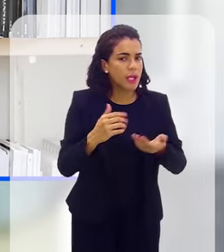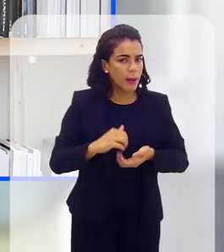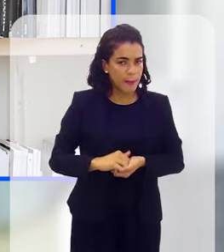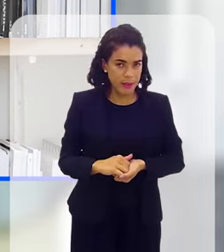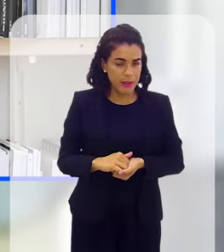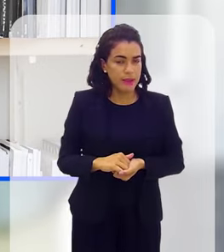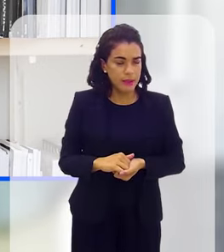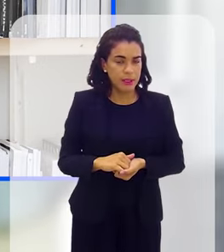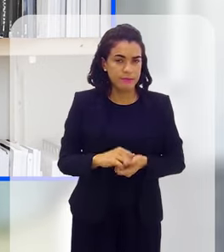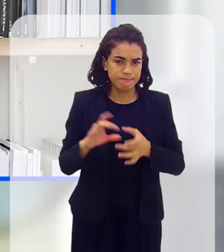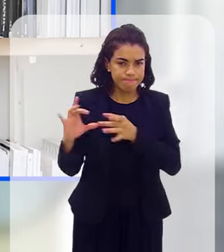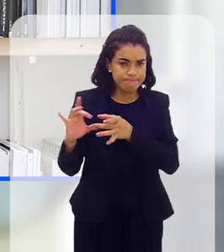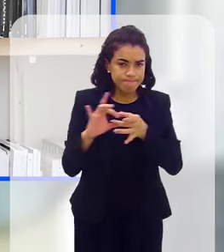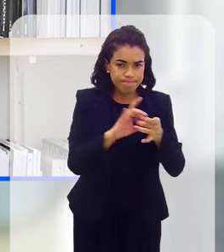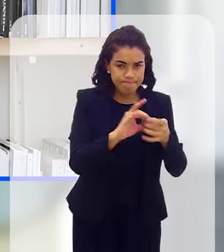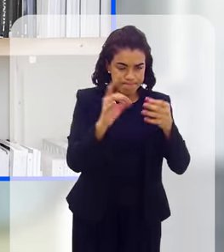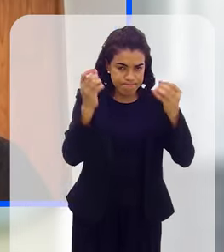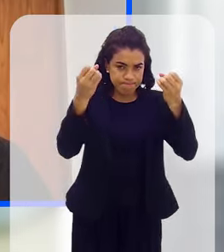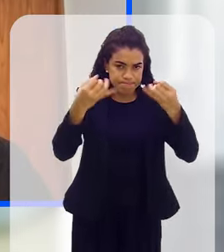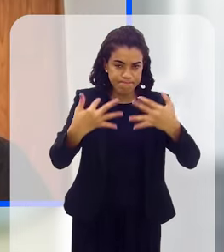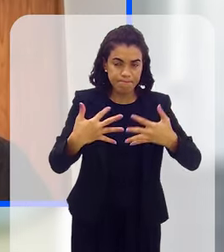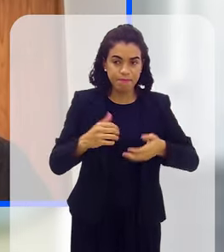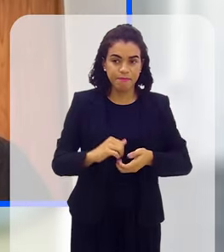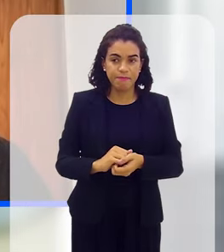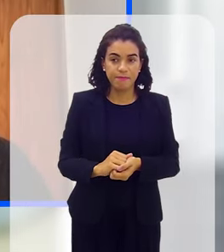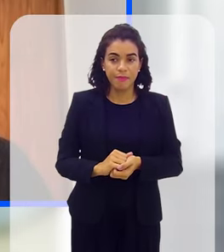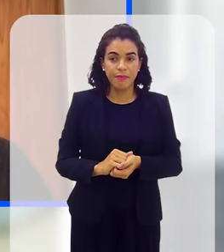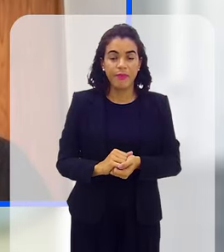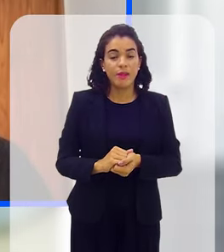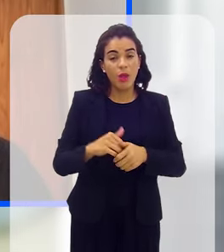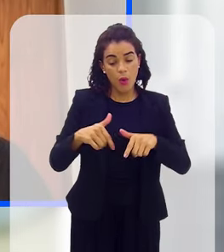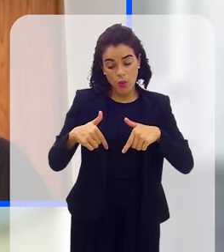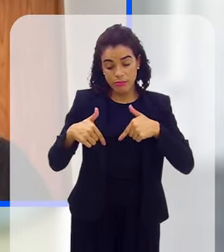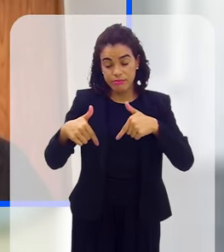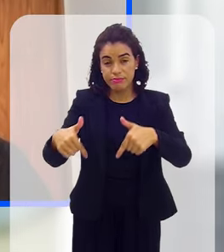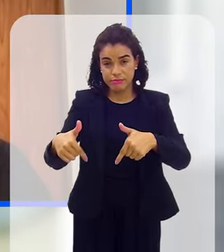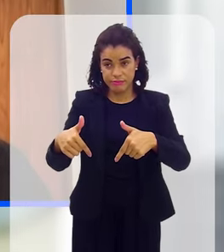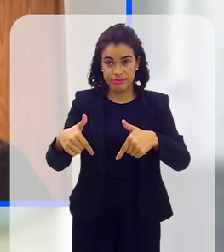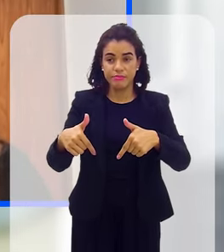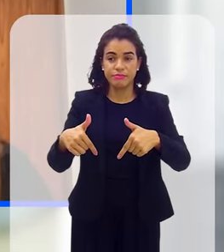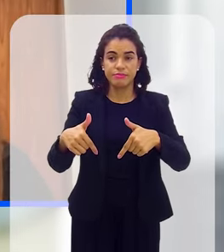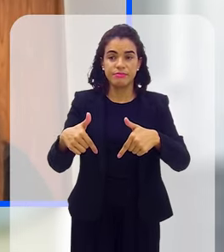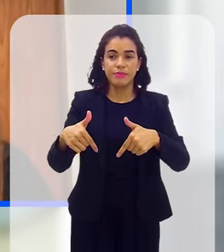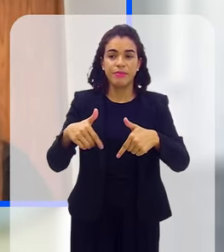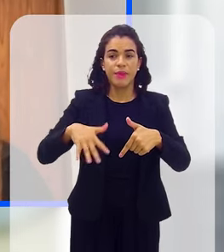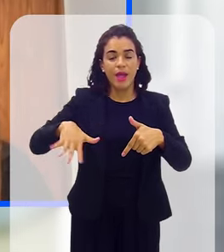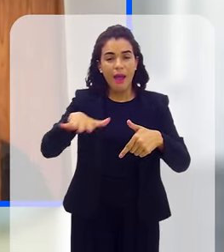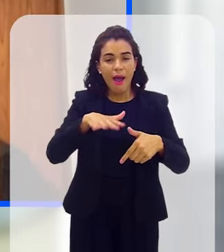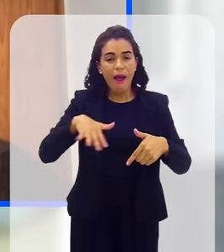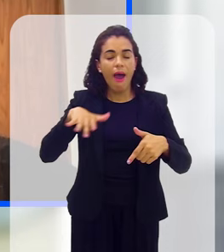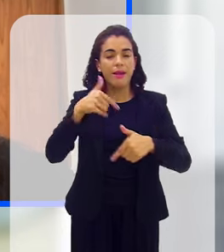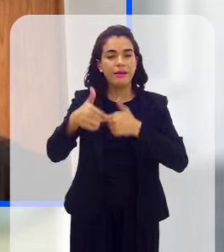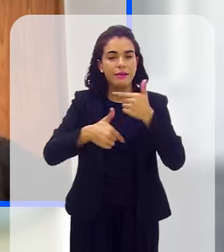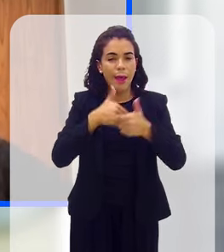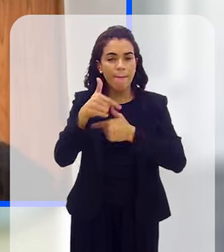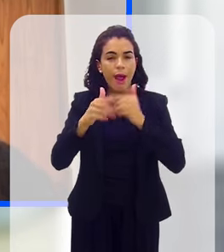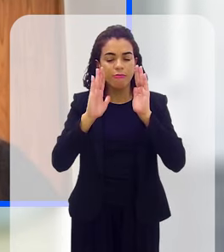esse contexto, por favor. Sim, enquanto atuante do setor de compliance, na área de compliance,